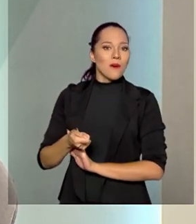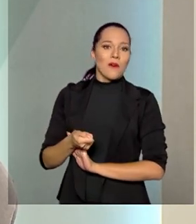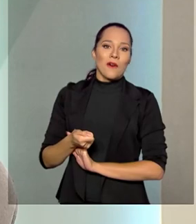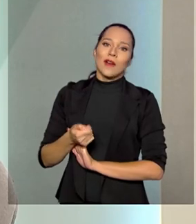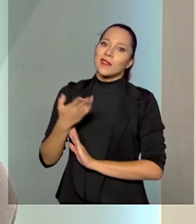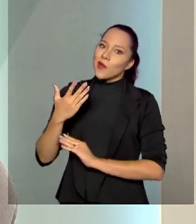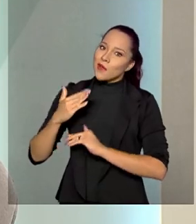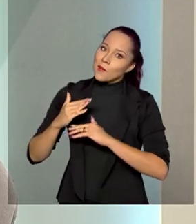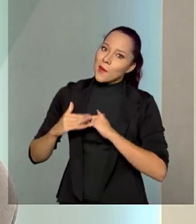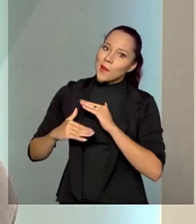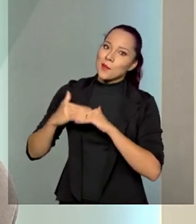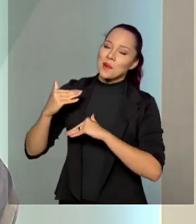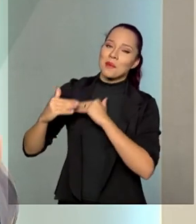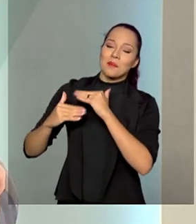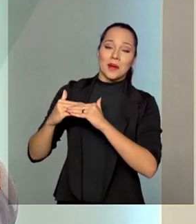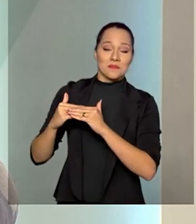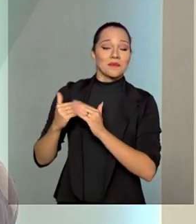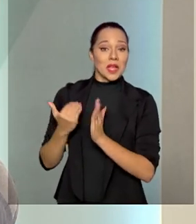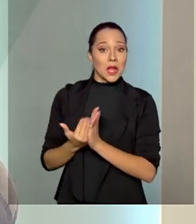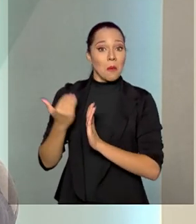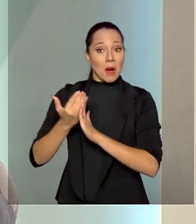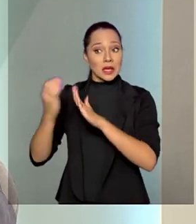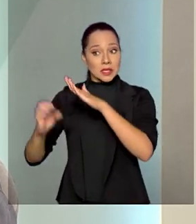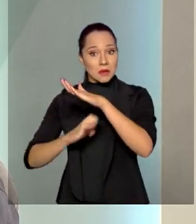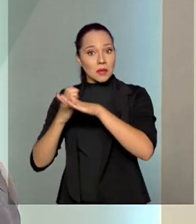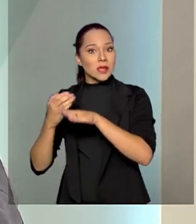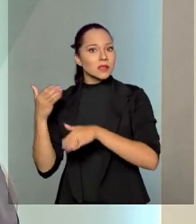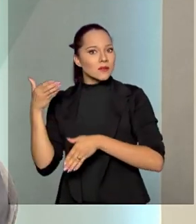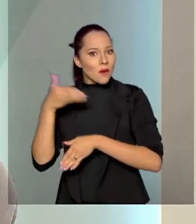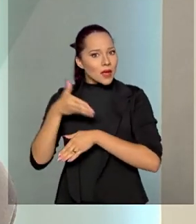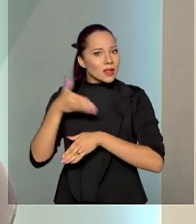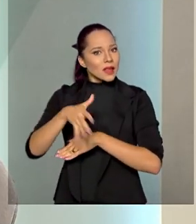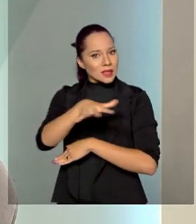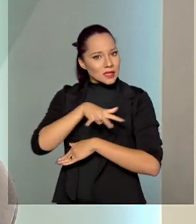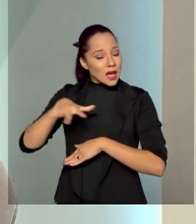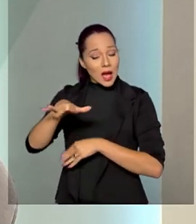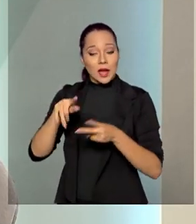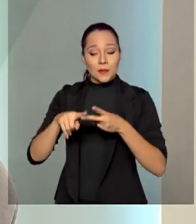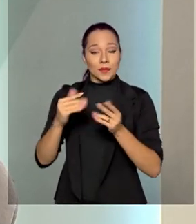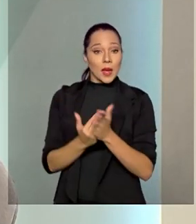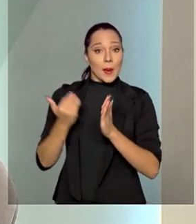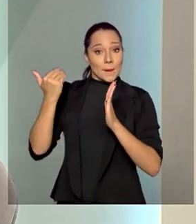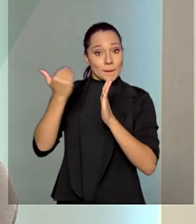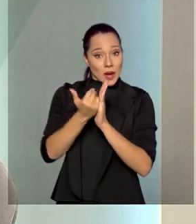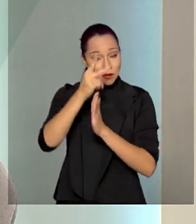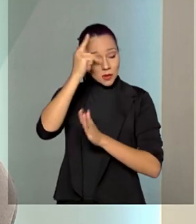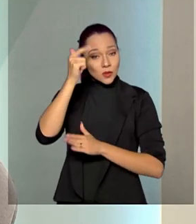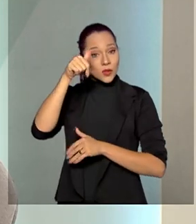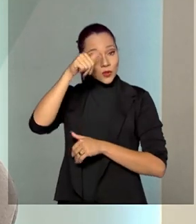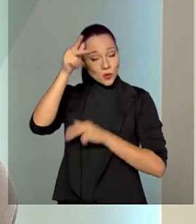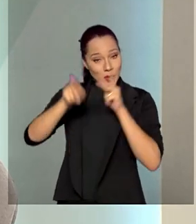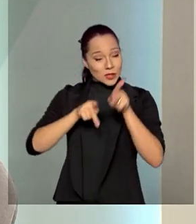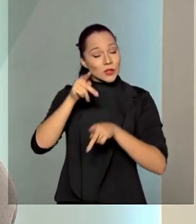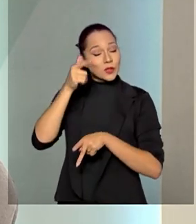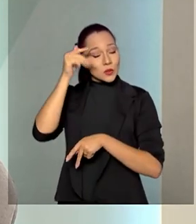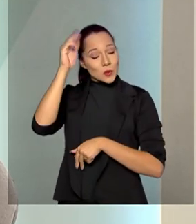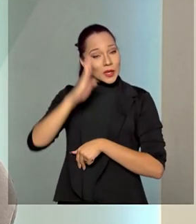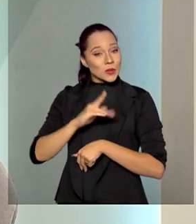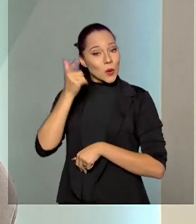estamos evoluindo nisso. Ou seja, mais empresas vão entrar nesse mercado, mais brasileiros vão poder ter emprego